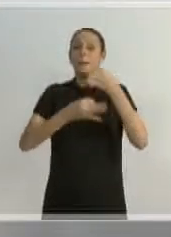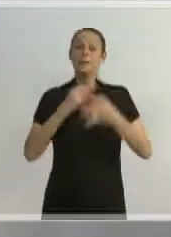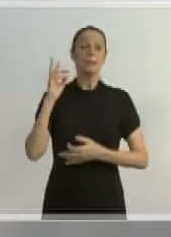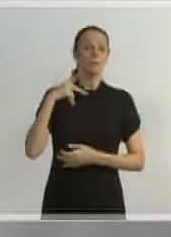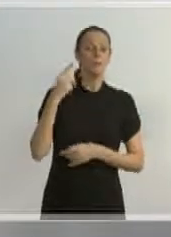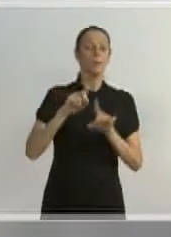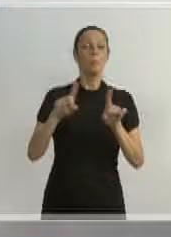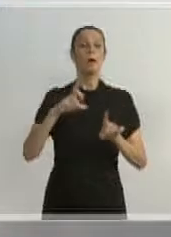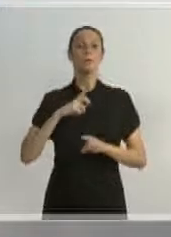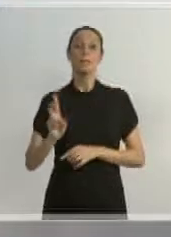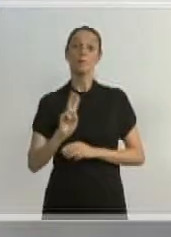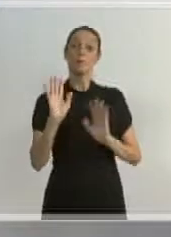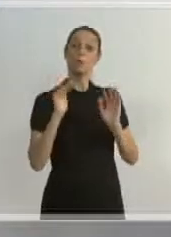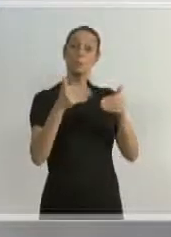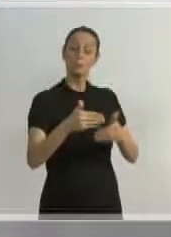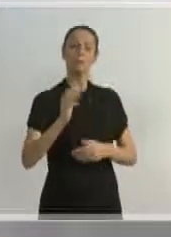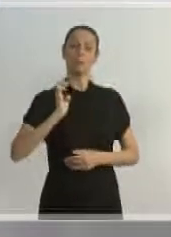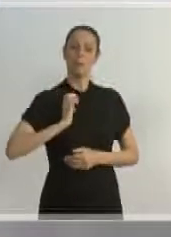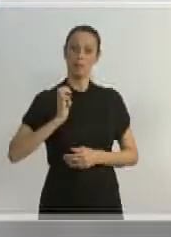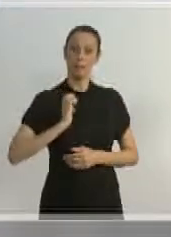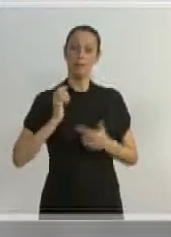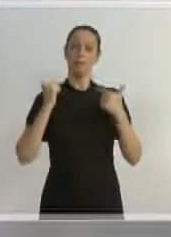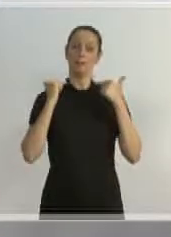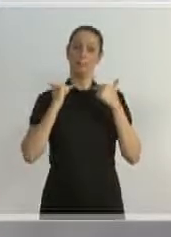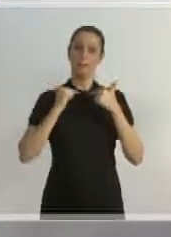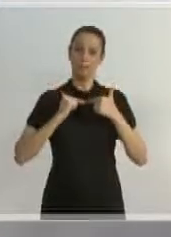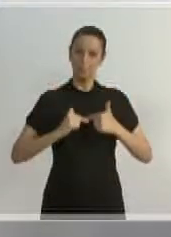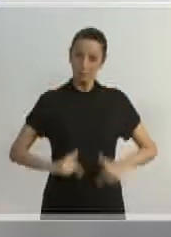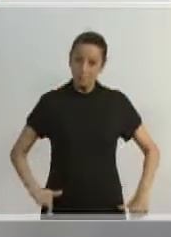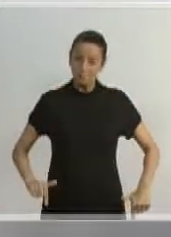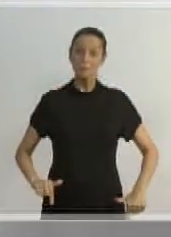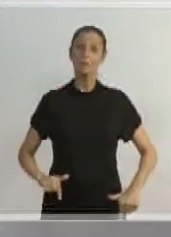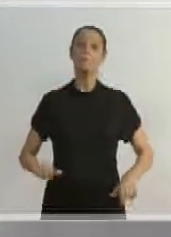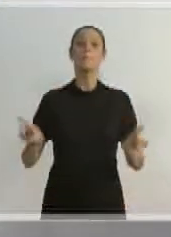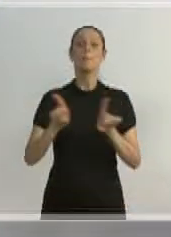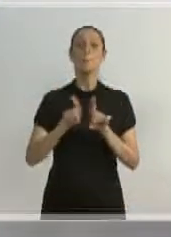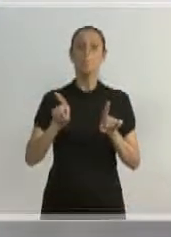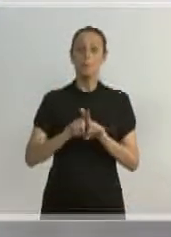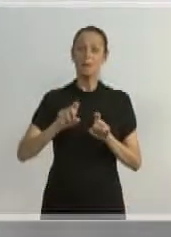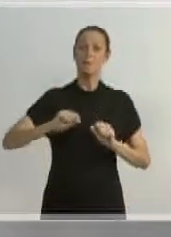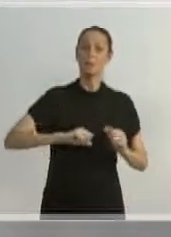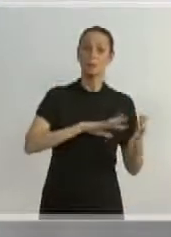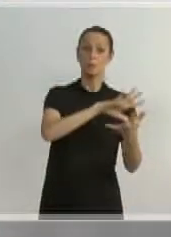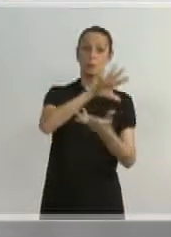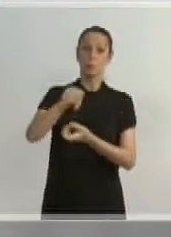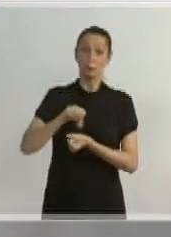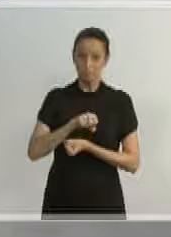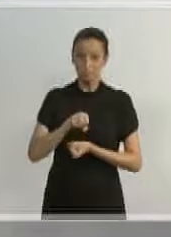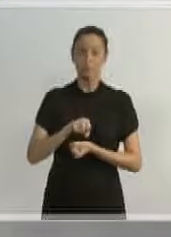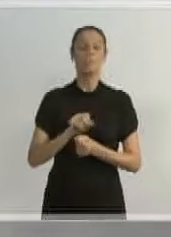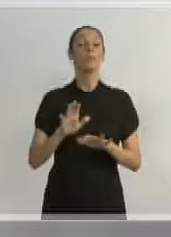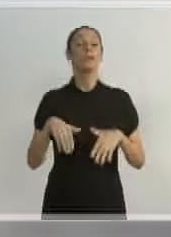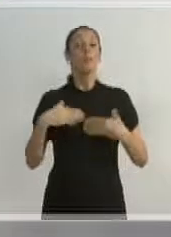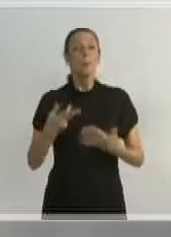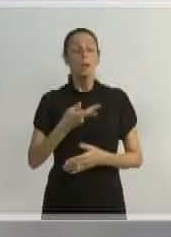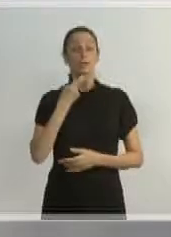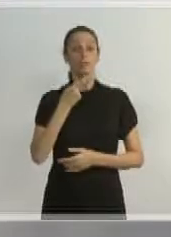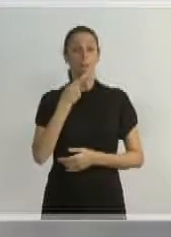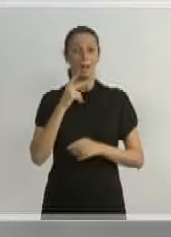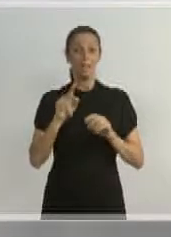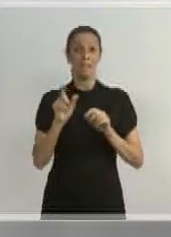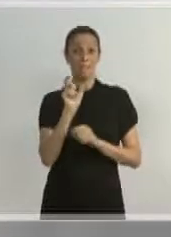valores voltados para a parte da ética, da transparência e da sustentabilidade. Quando a gente menciona